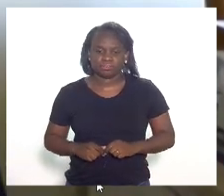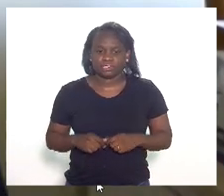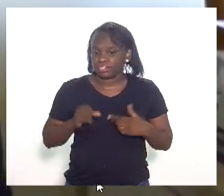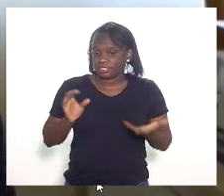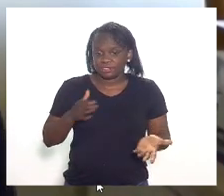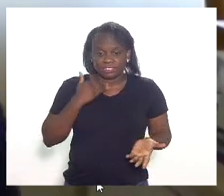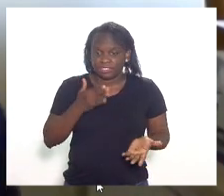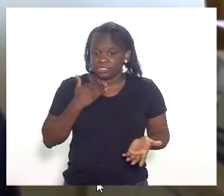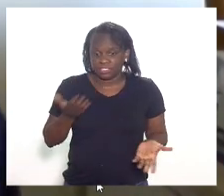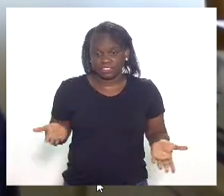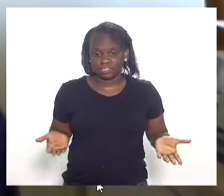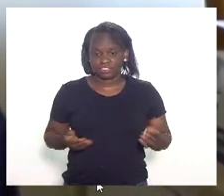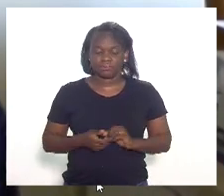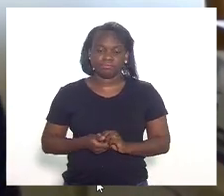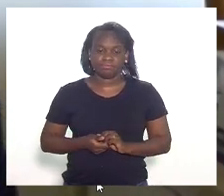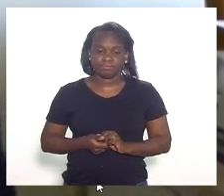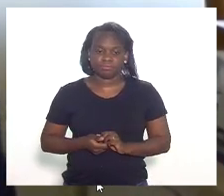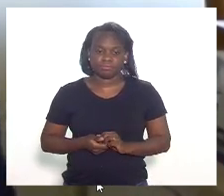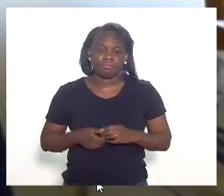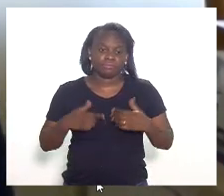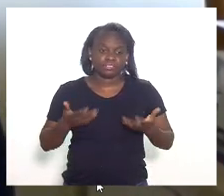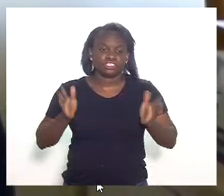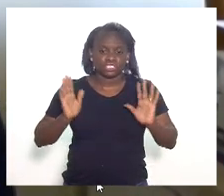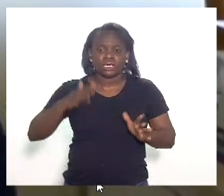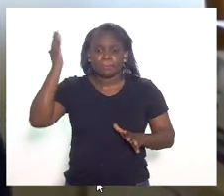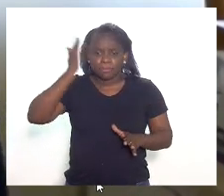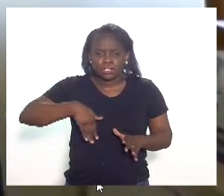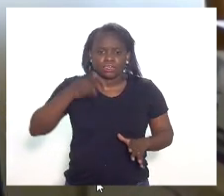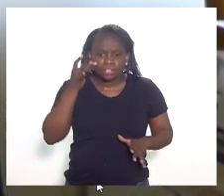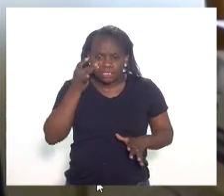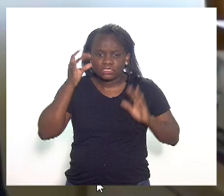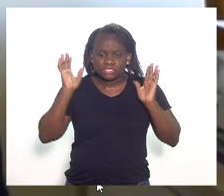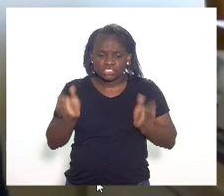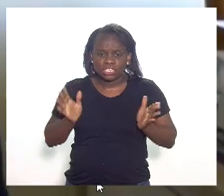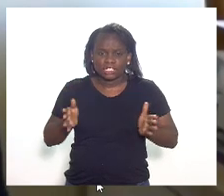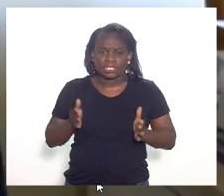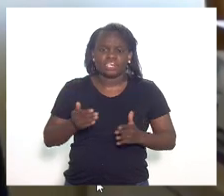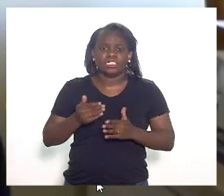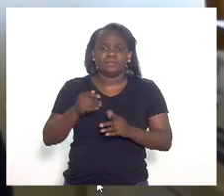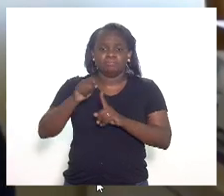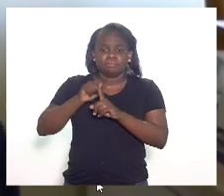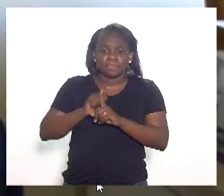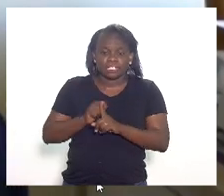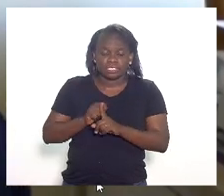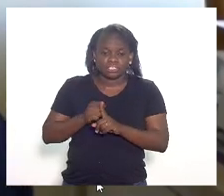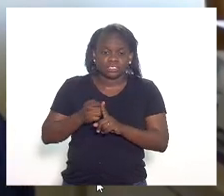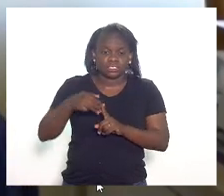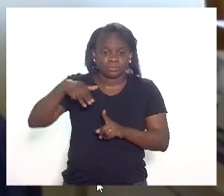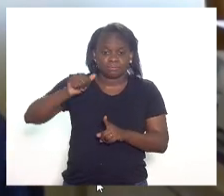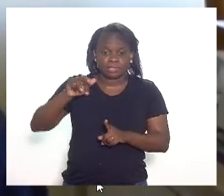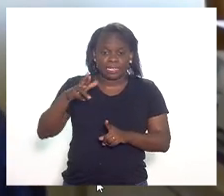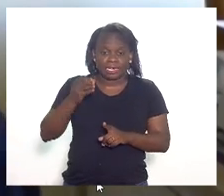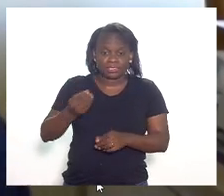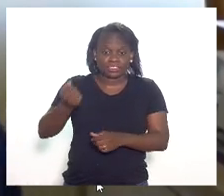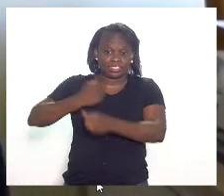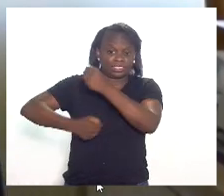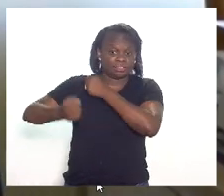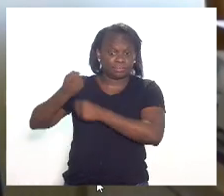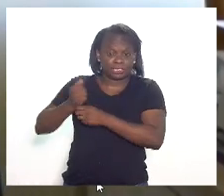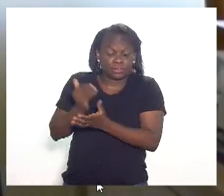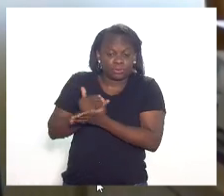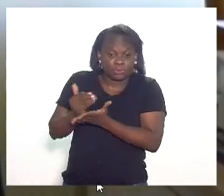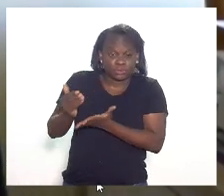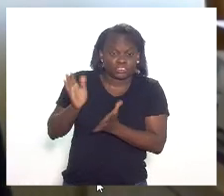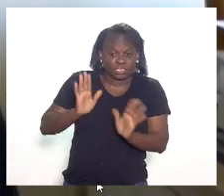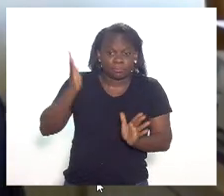senão não tem saída. Então, nós já aprovamos isso. Lá no mês de março, no início de março,